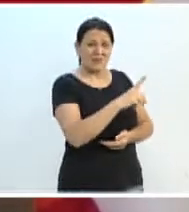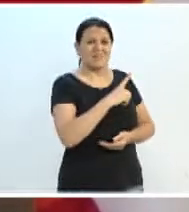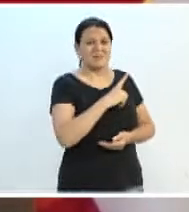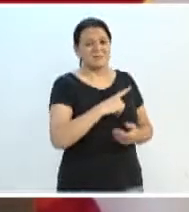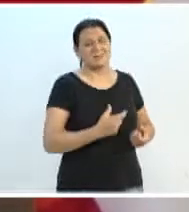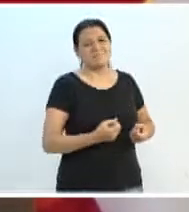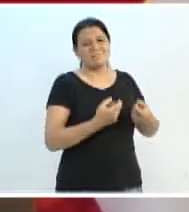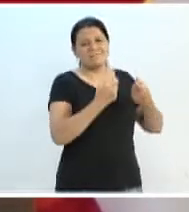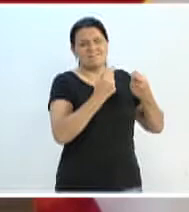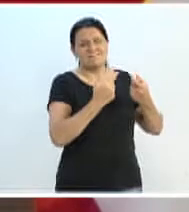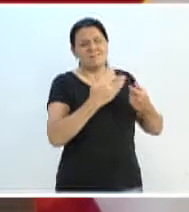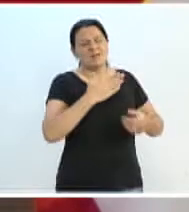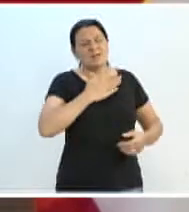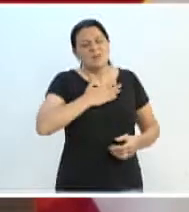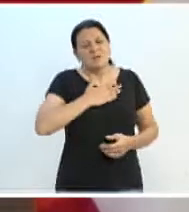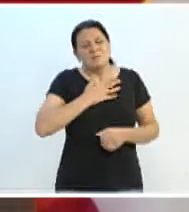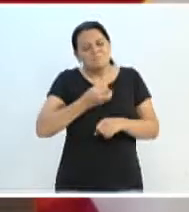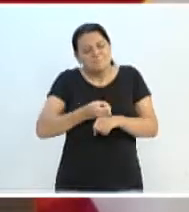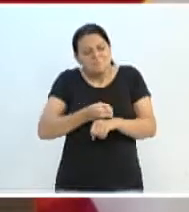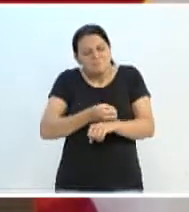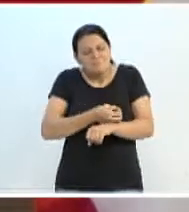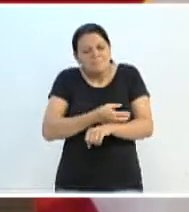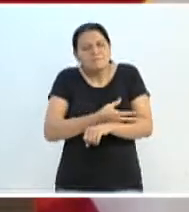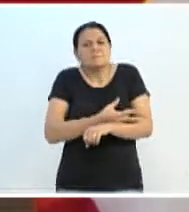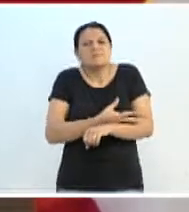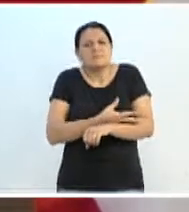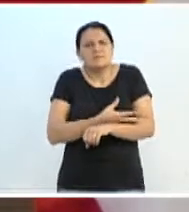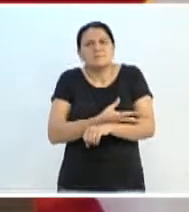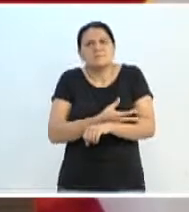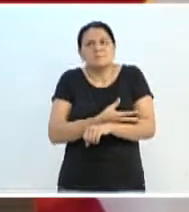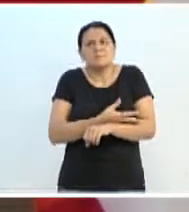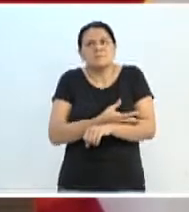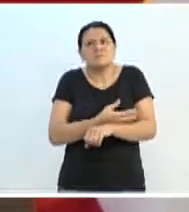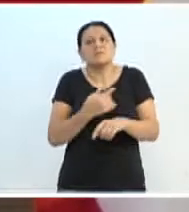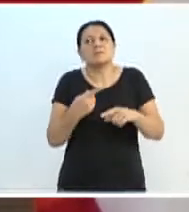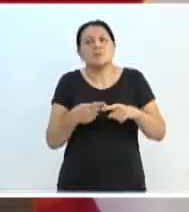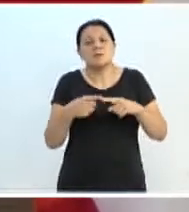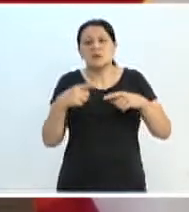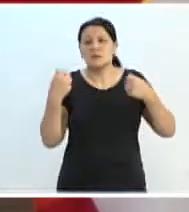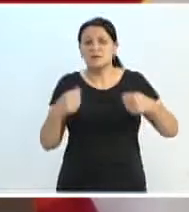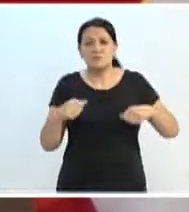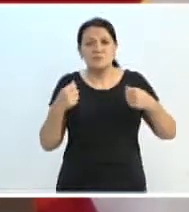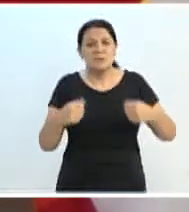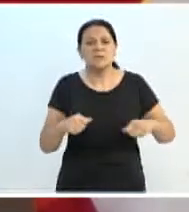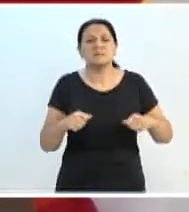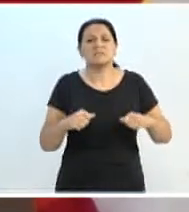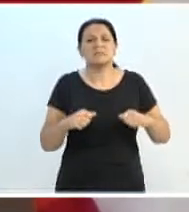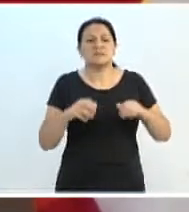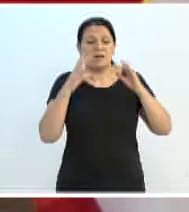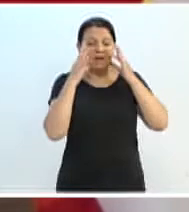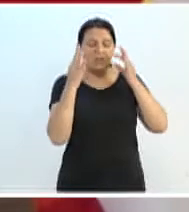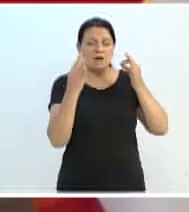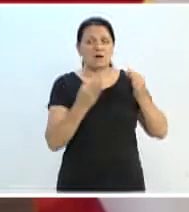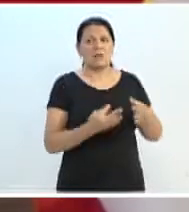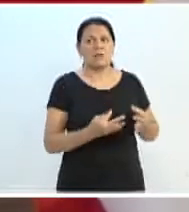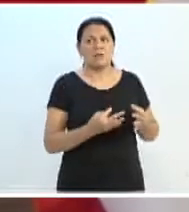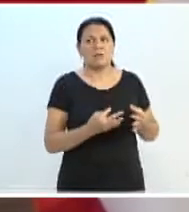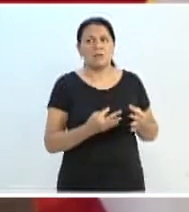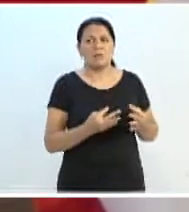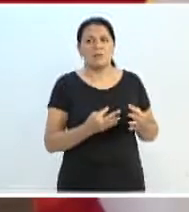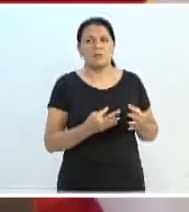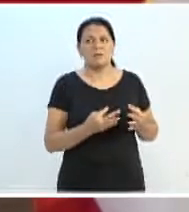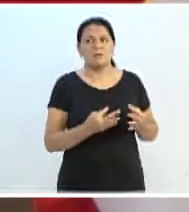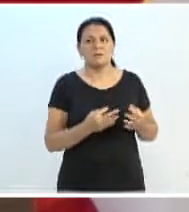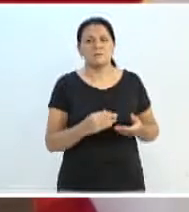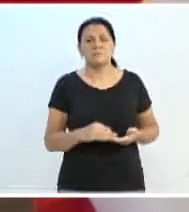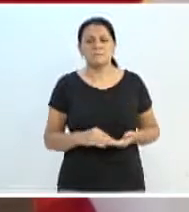sensibilizo, porque é uma área que a gente precisa, como parlamentares, ter toda a nossa atenção. Ela não